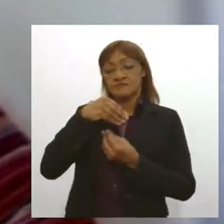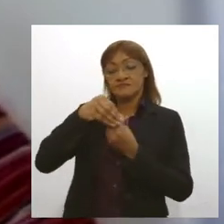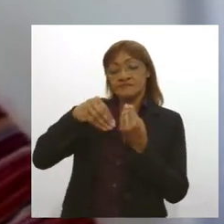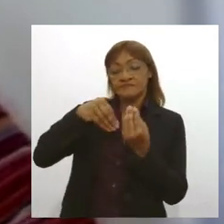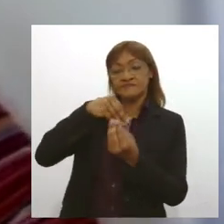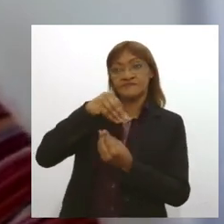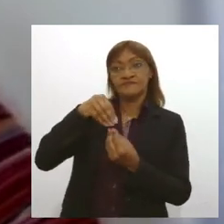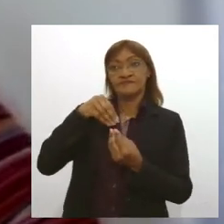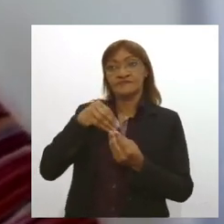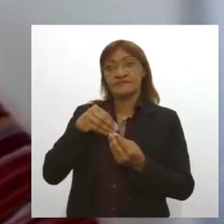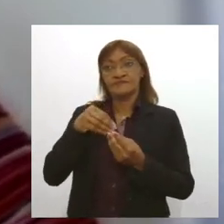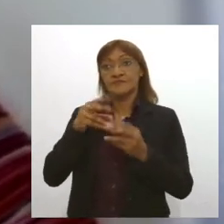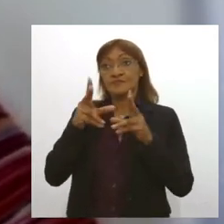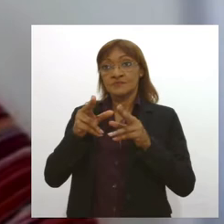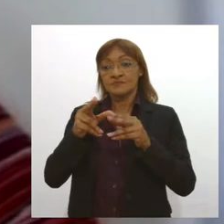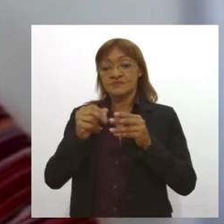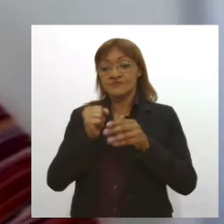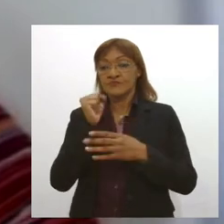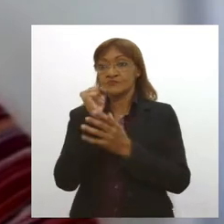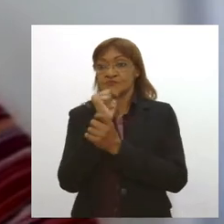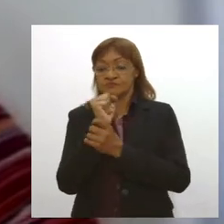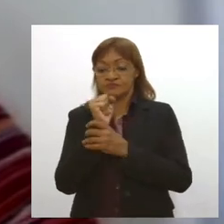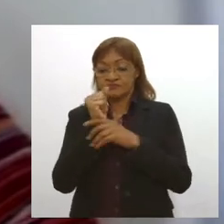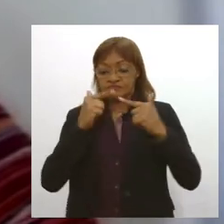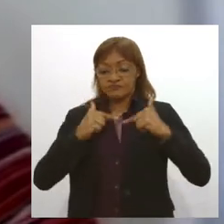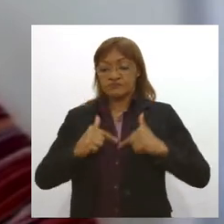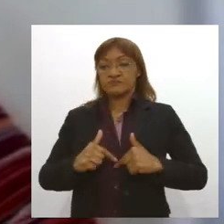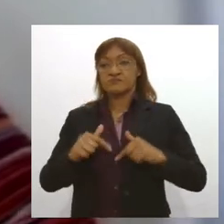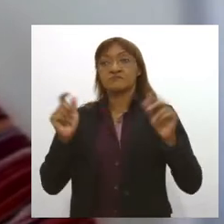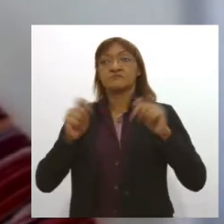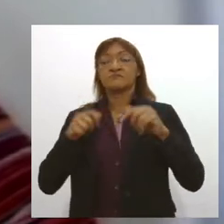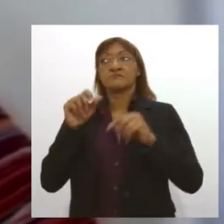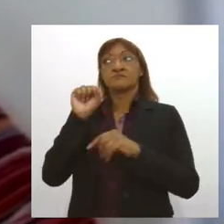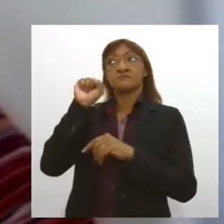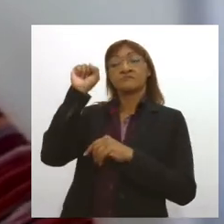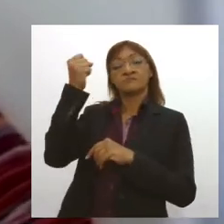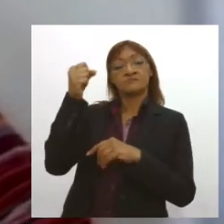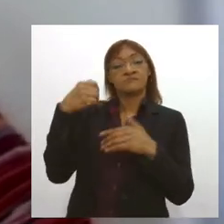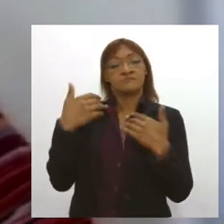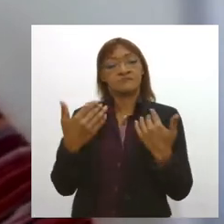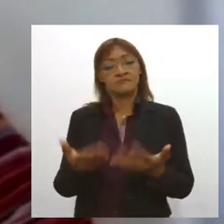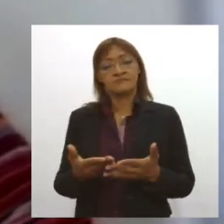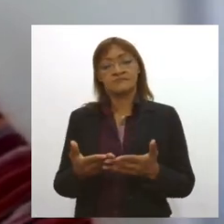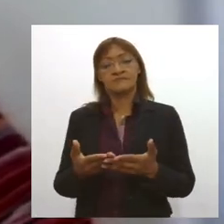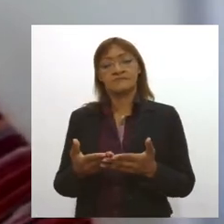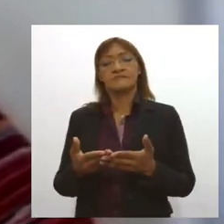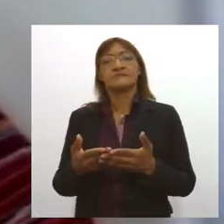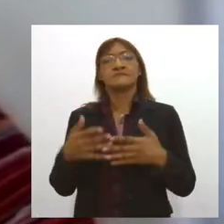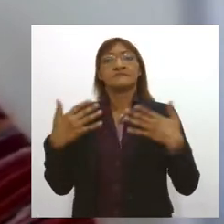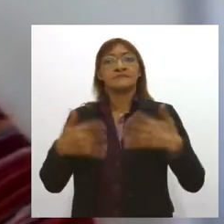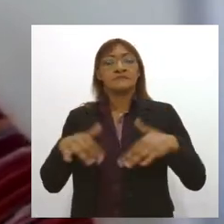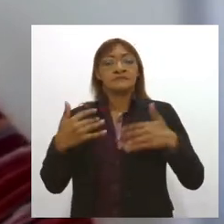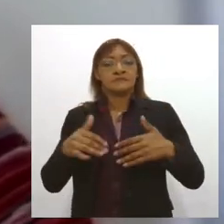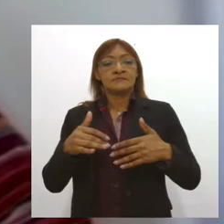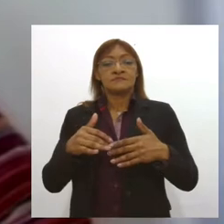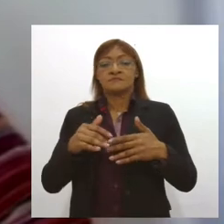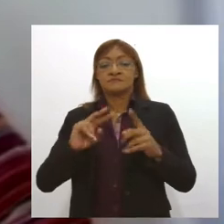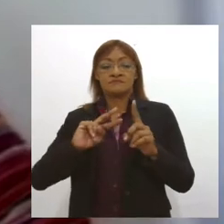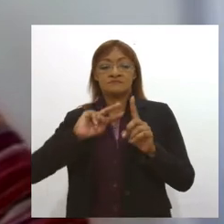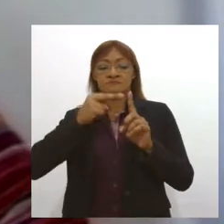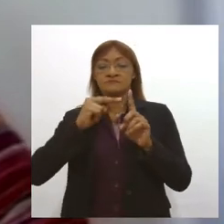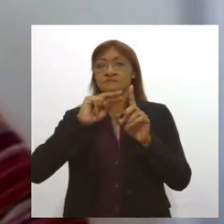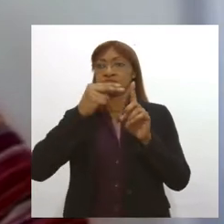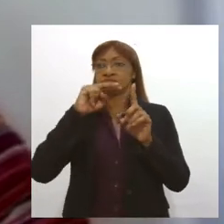resposta imune, pode ser que ele cause um agravamento por conta disso. Então, ele aumente essa tempestade de citocina ou então